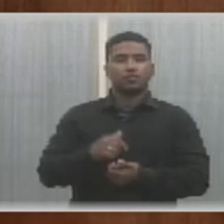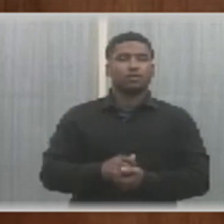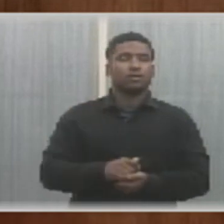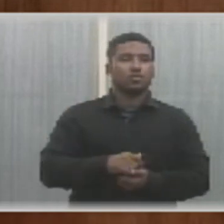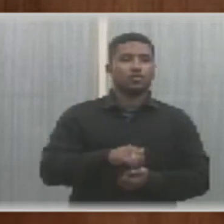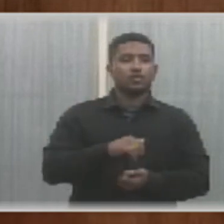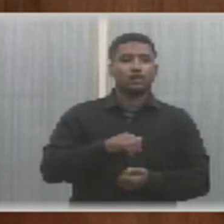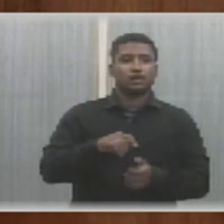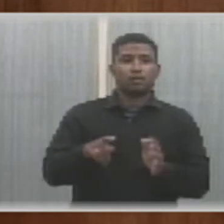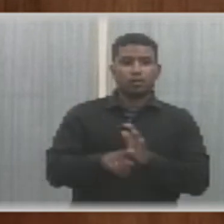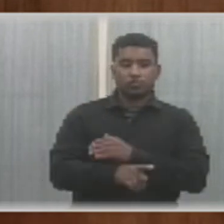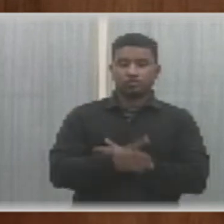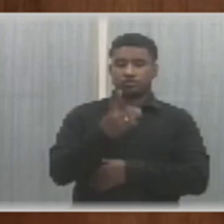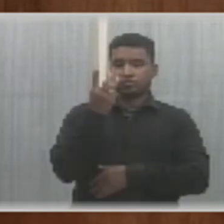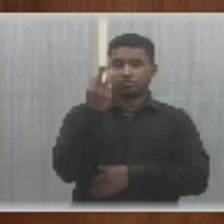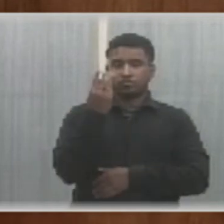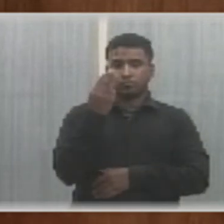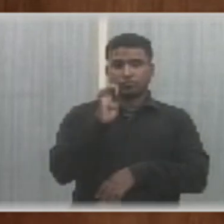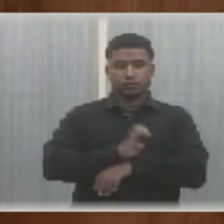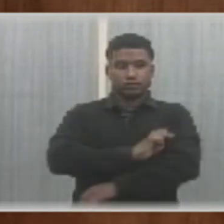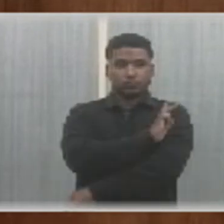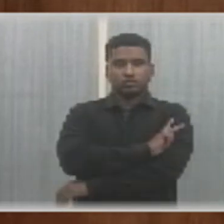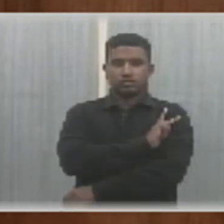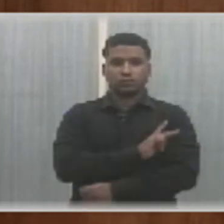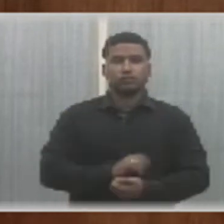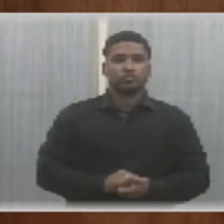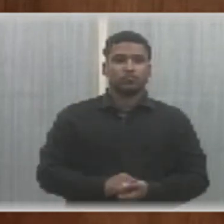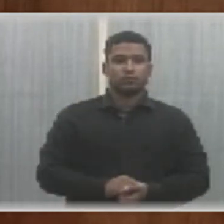Universidade Estadual do Piauí.